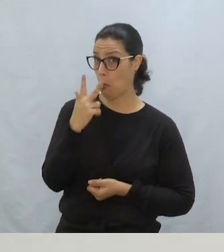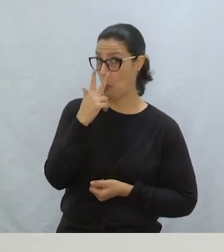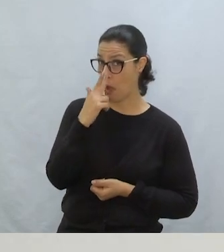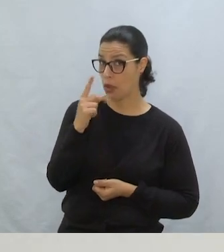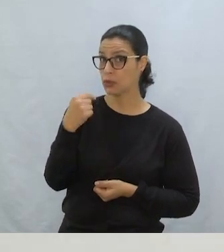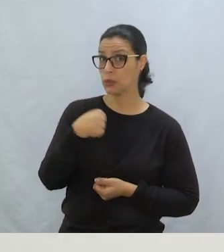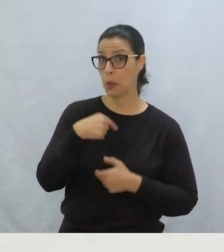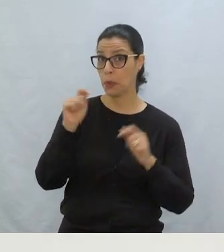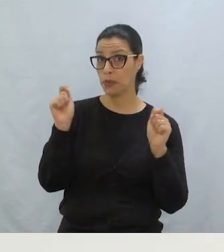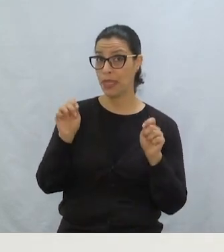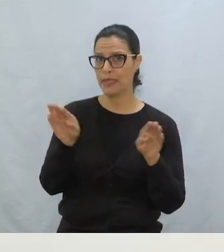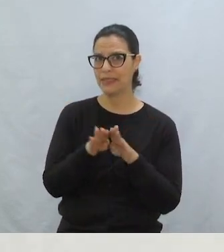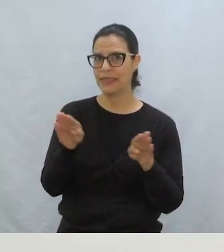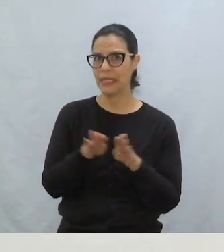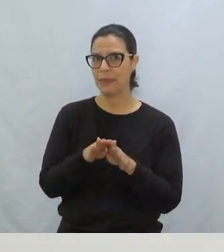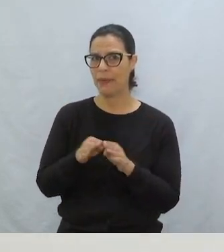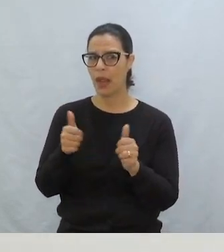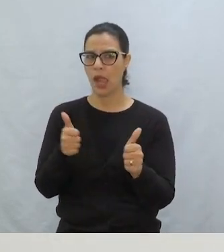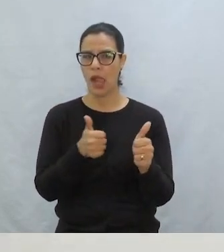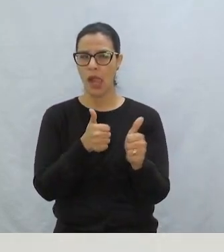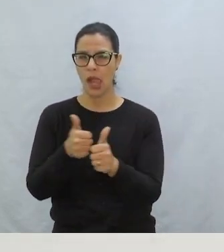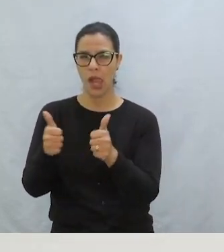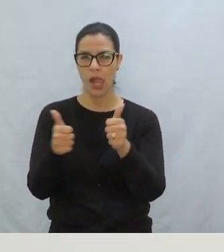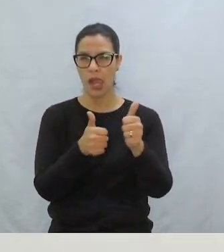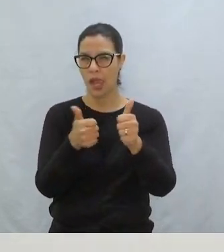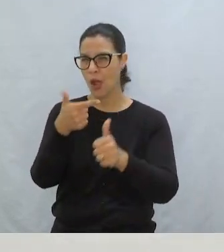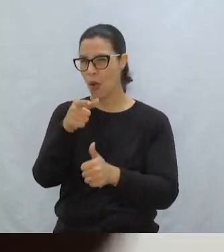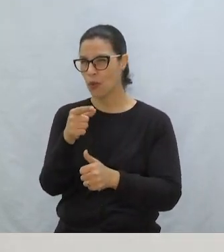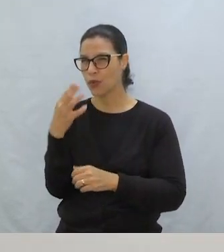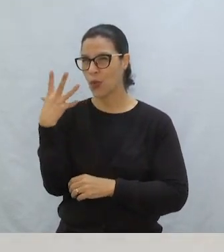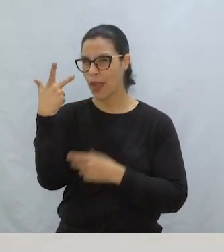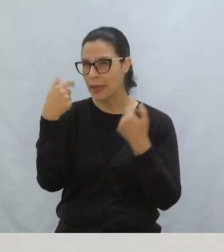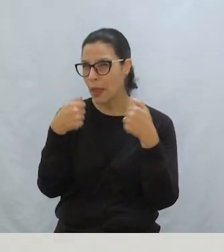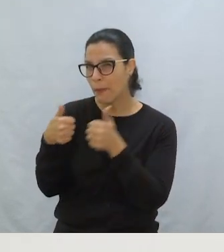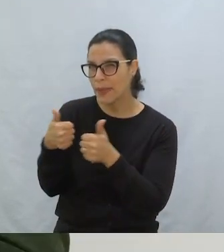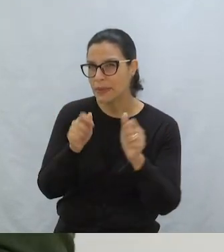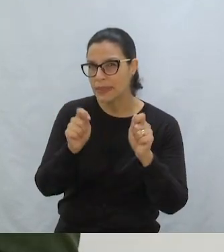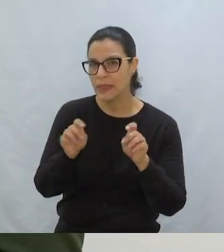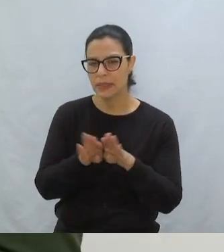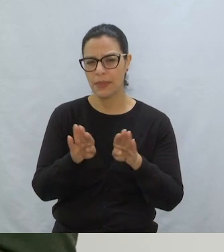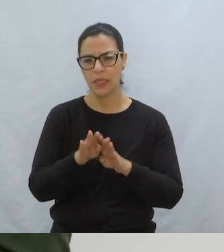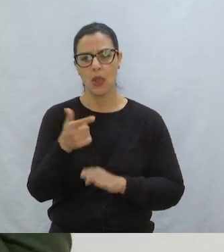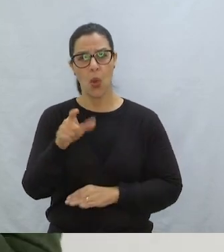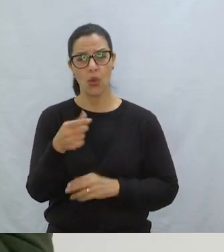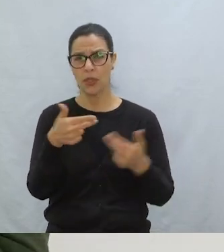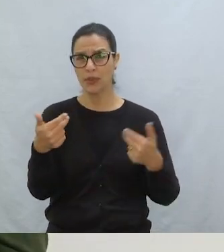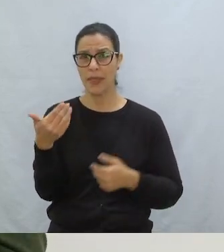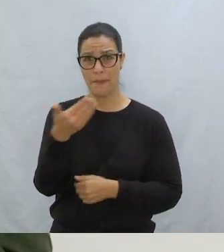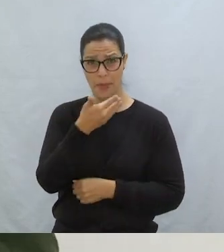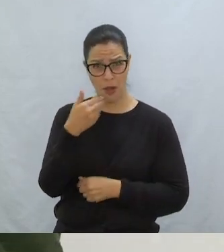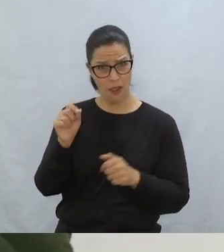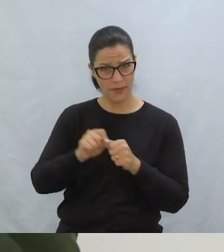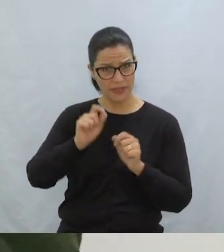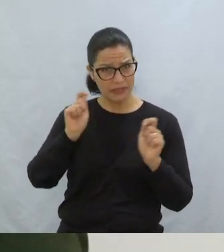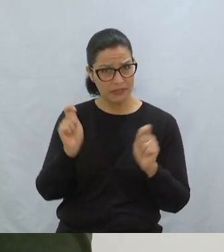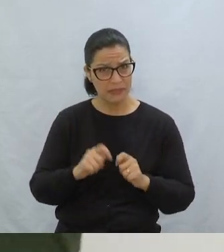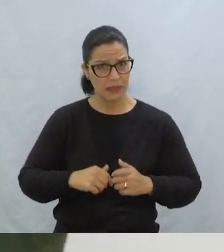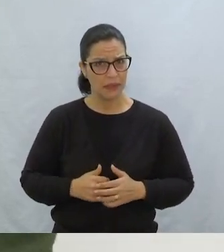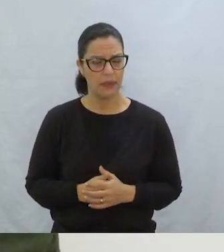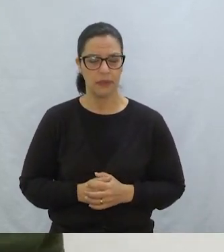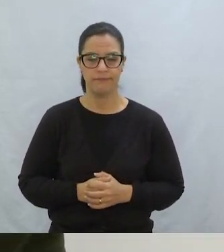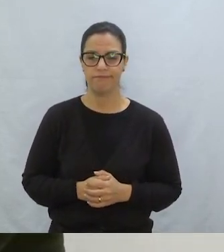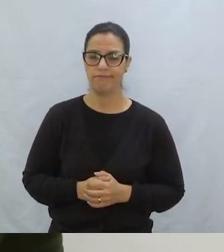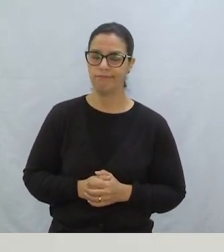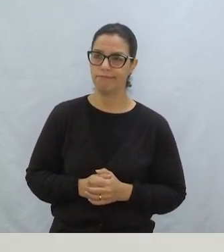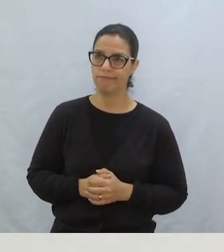Acho que eu podia perseguir um bichinho de estimação agora mesmo Será que não tem nada melhor que você possa fazer?